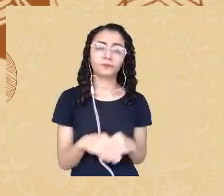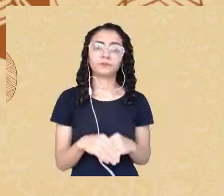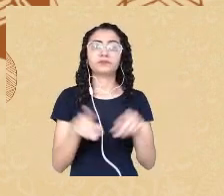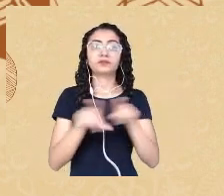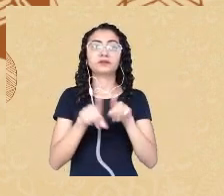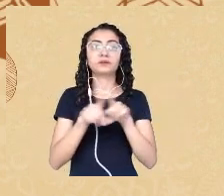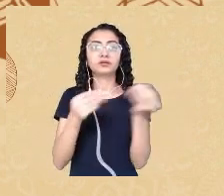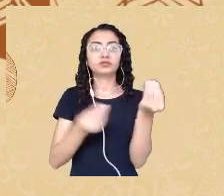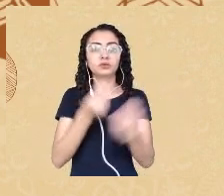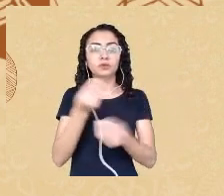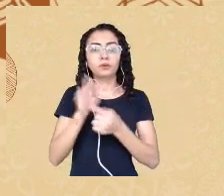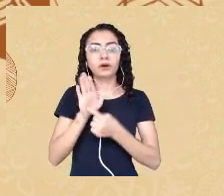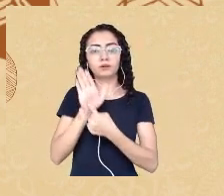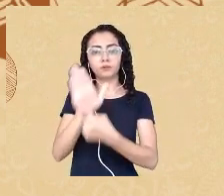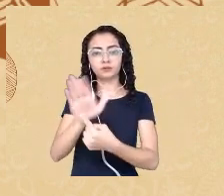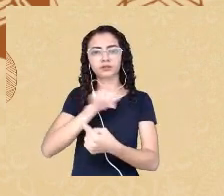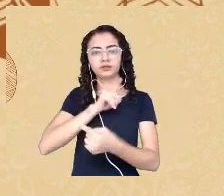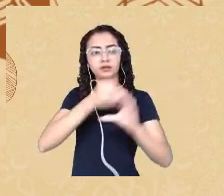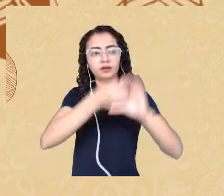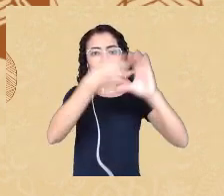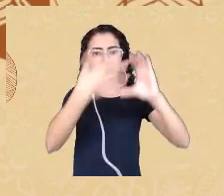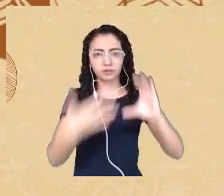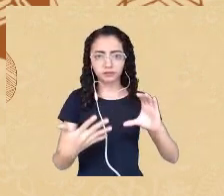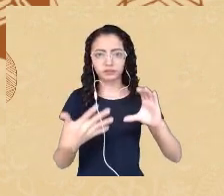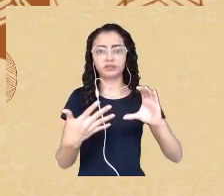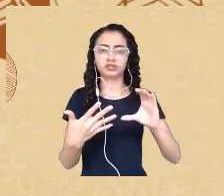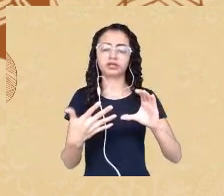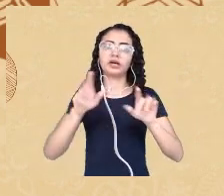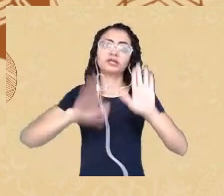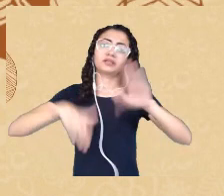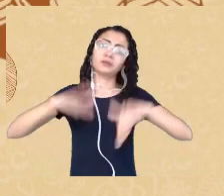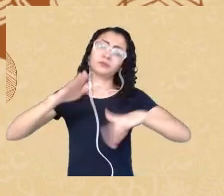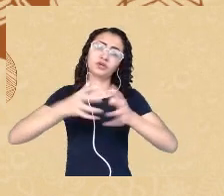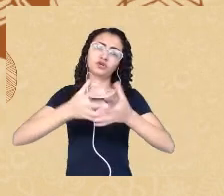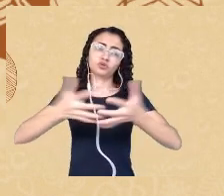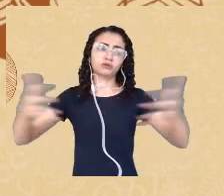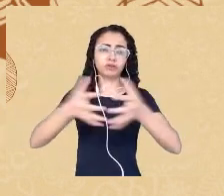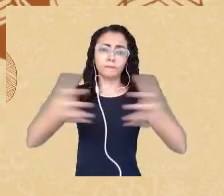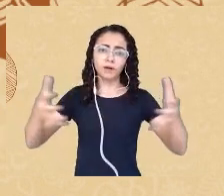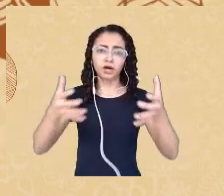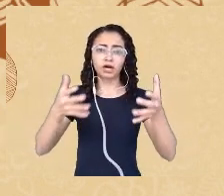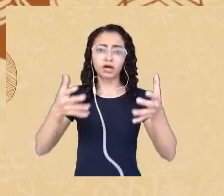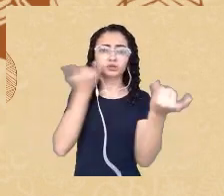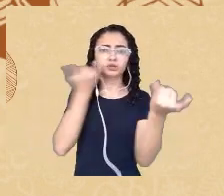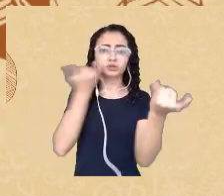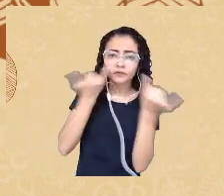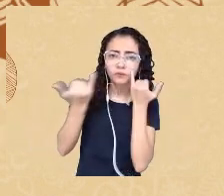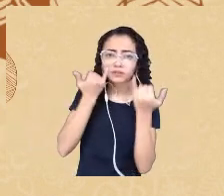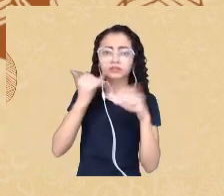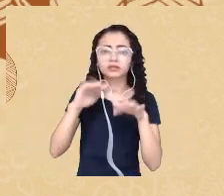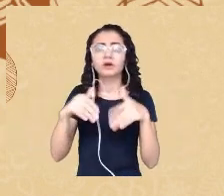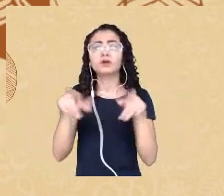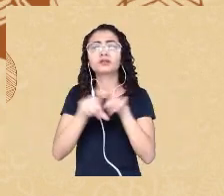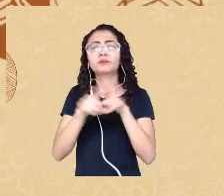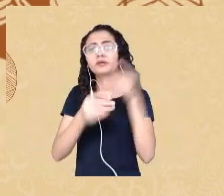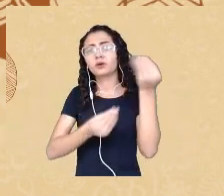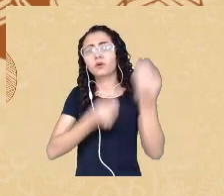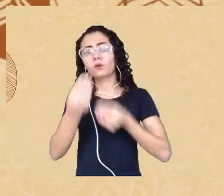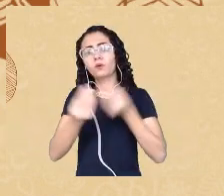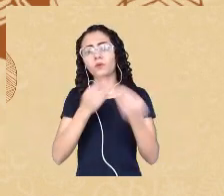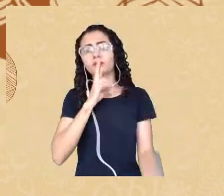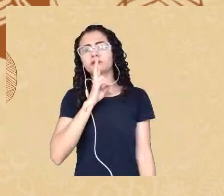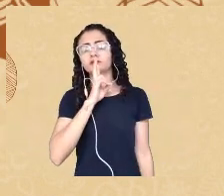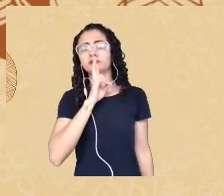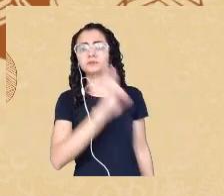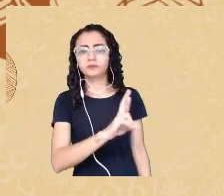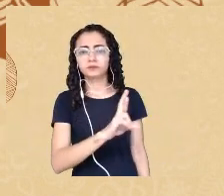vinculadas ou o tamanho da amostra ou o tipo de resposta ou como que ela foi como que as